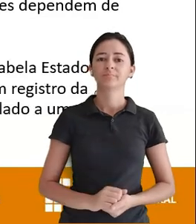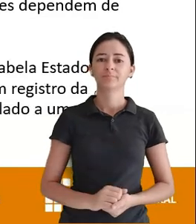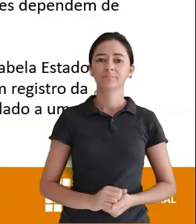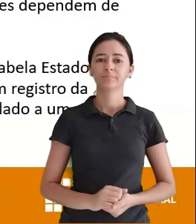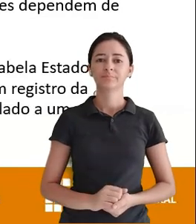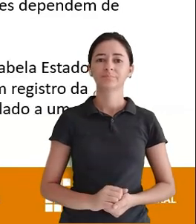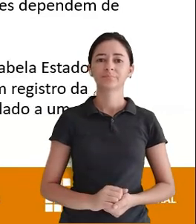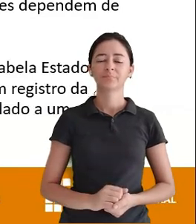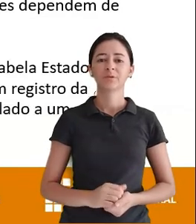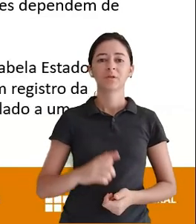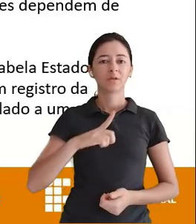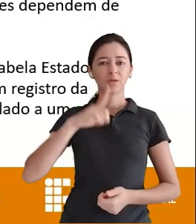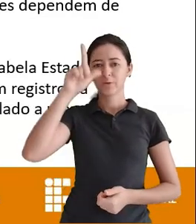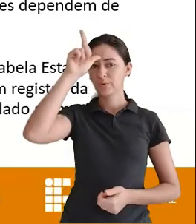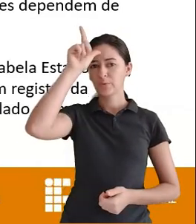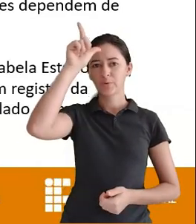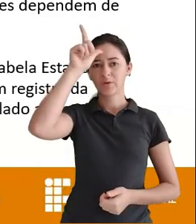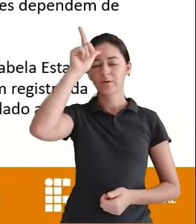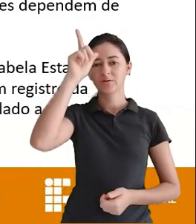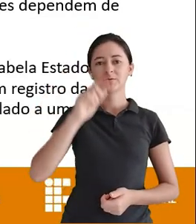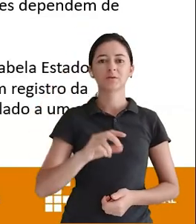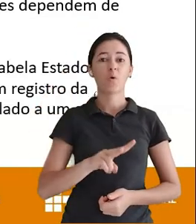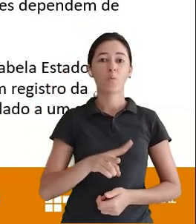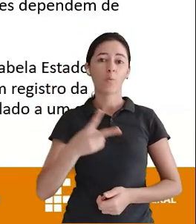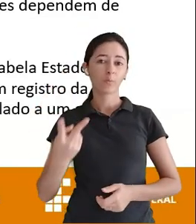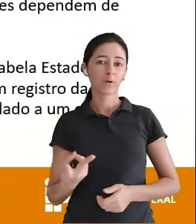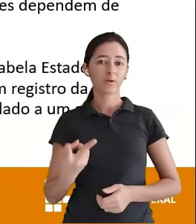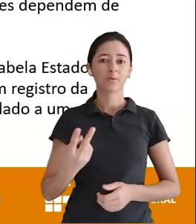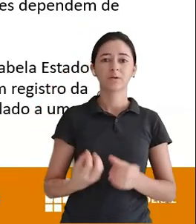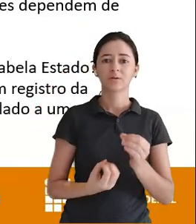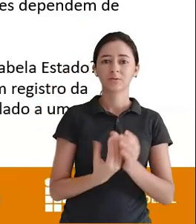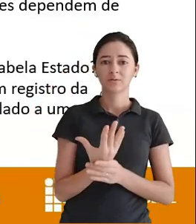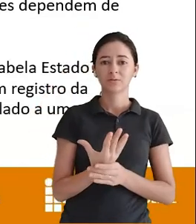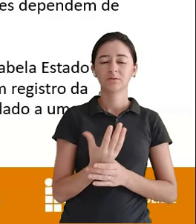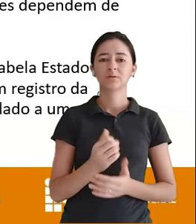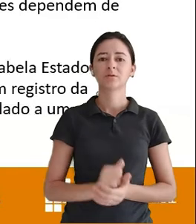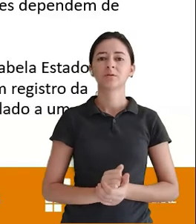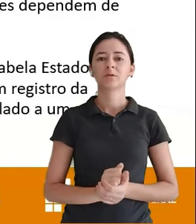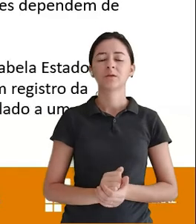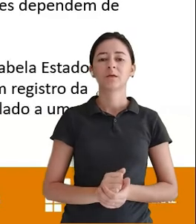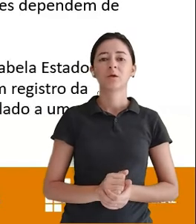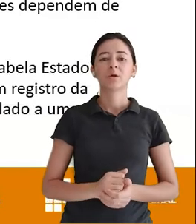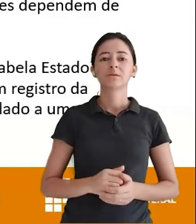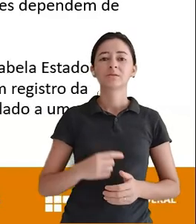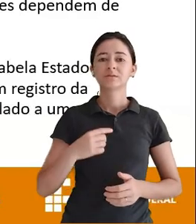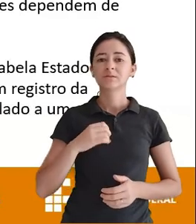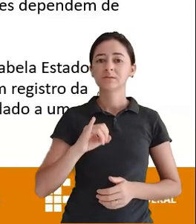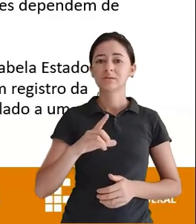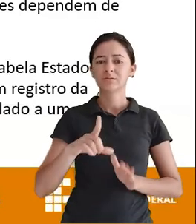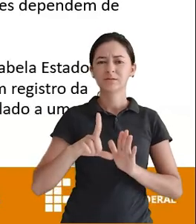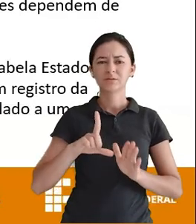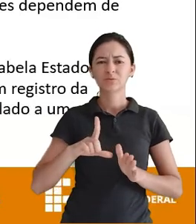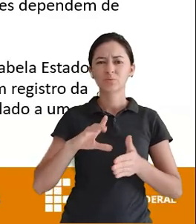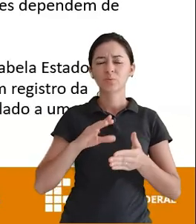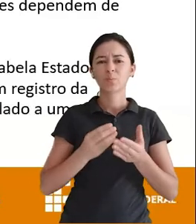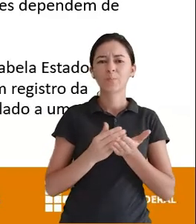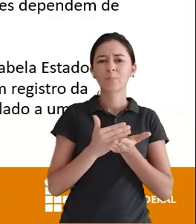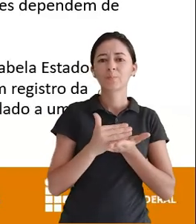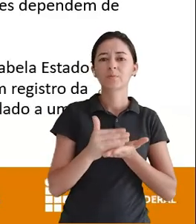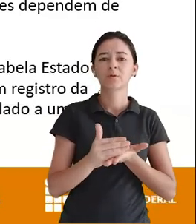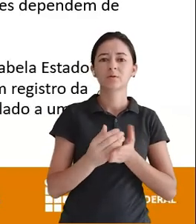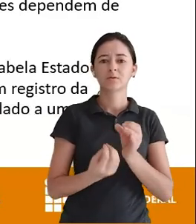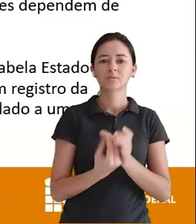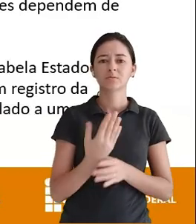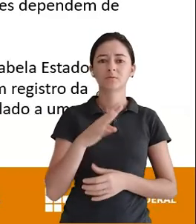Muito bem Que é aquela lógica Que falei Ao contrário da criação Na criação De tabelas Eu apago Eu crio